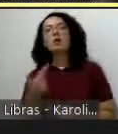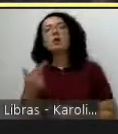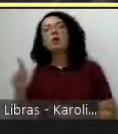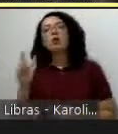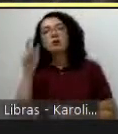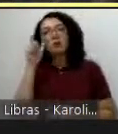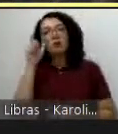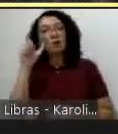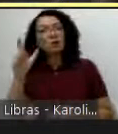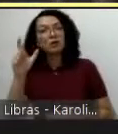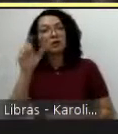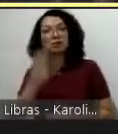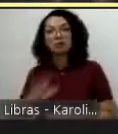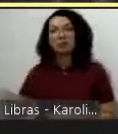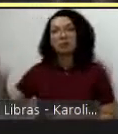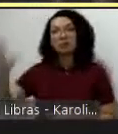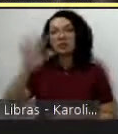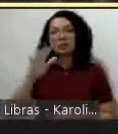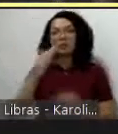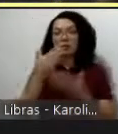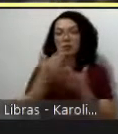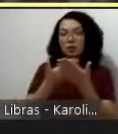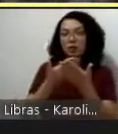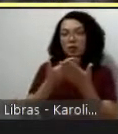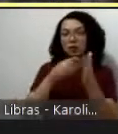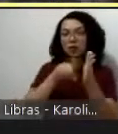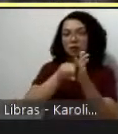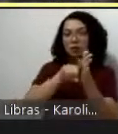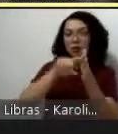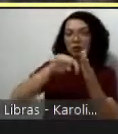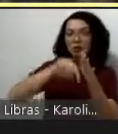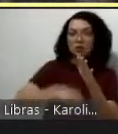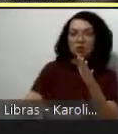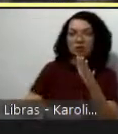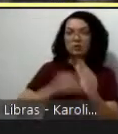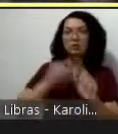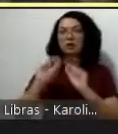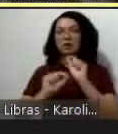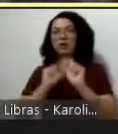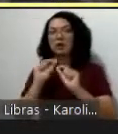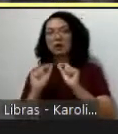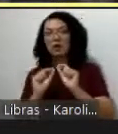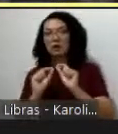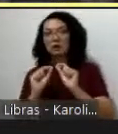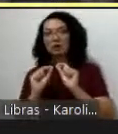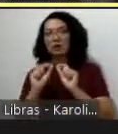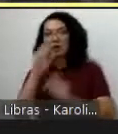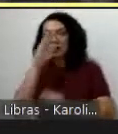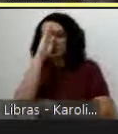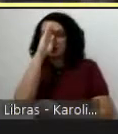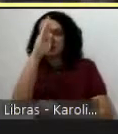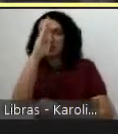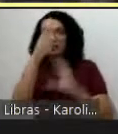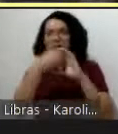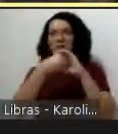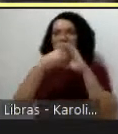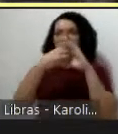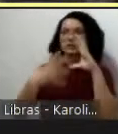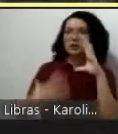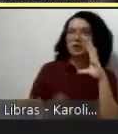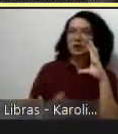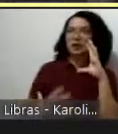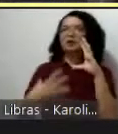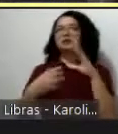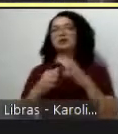campo de estudo essas são as suas características principais perspectivas com olhares mais